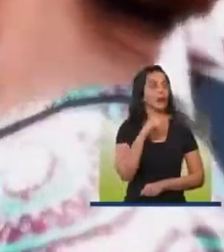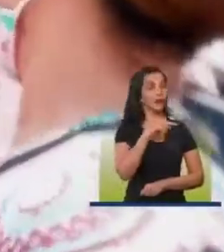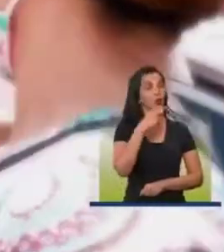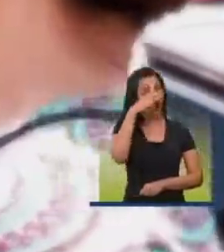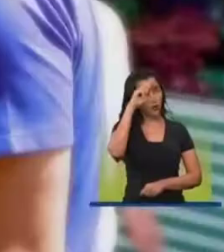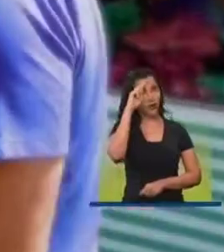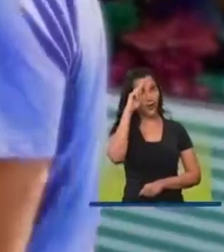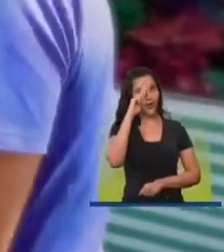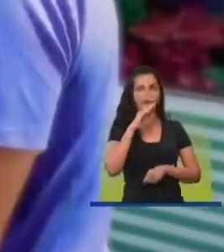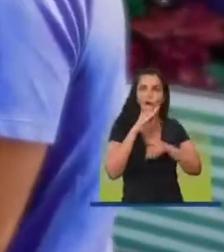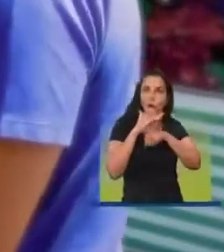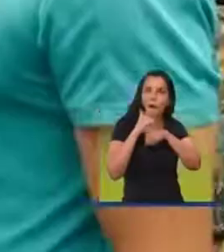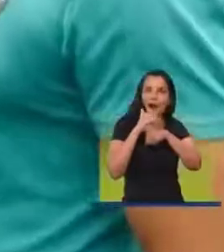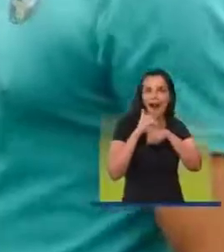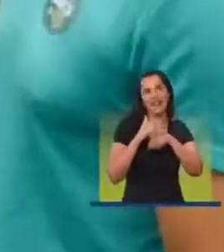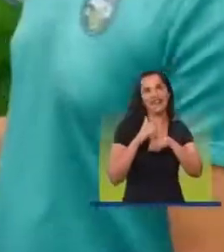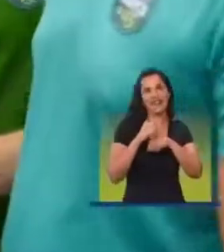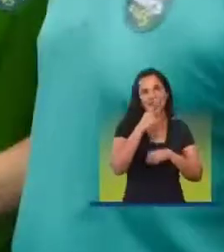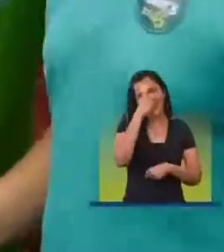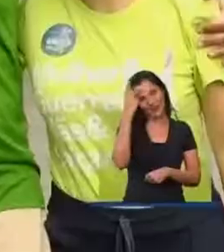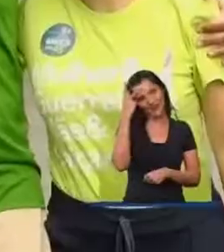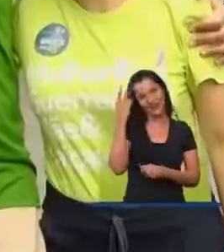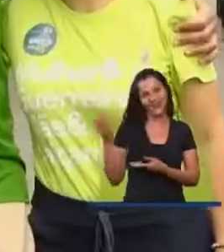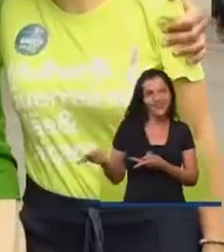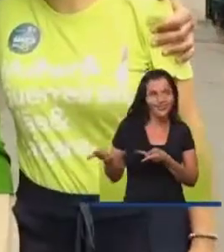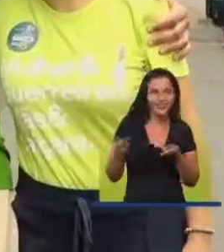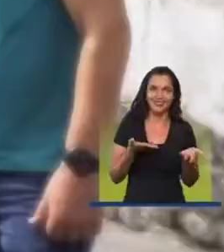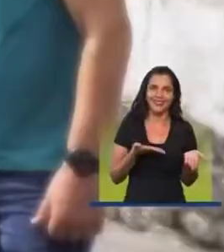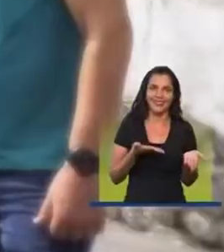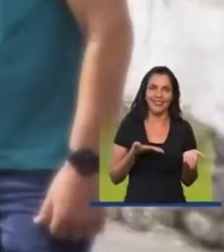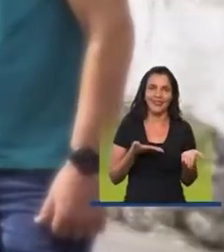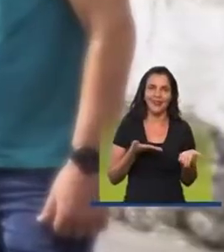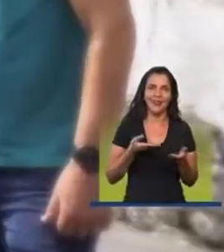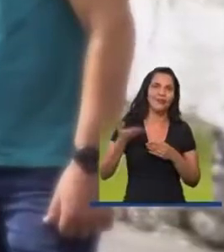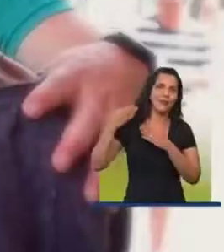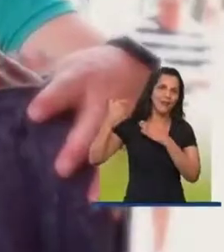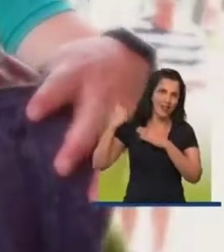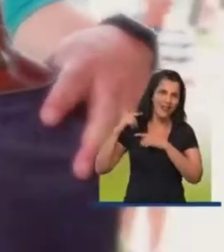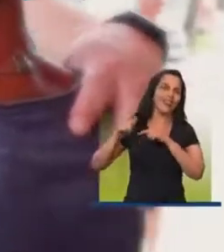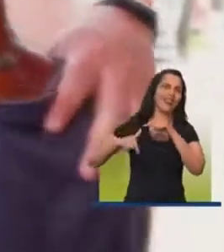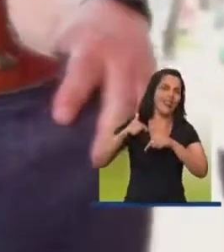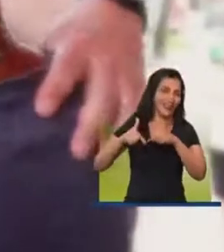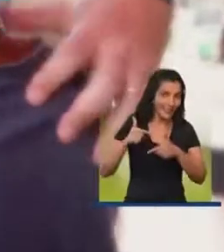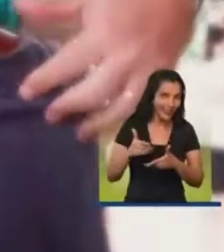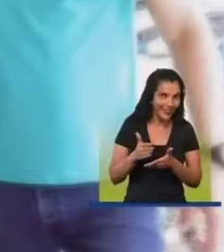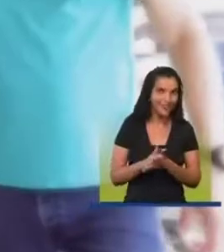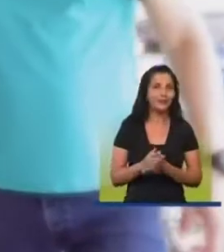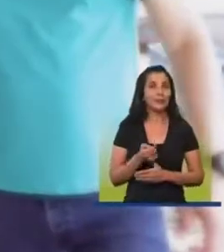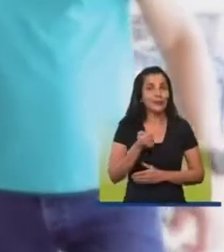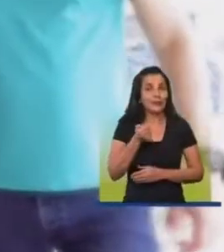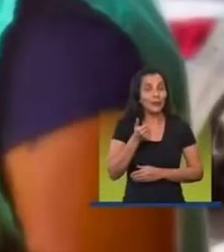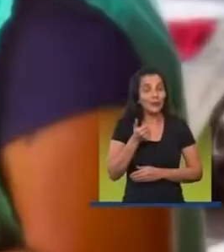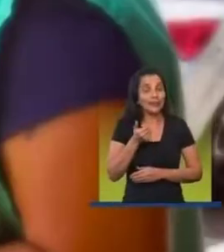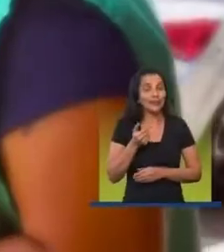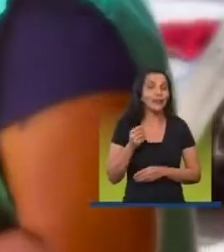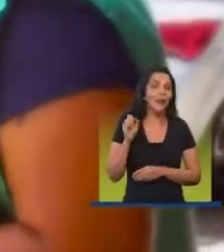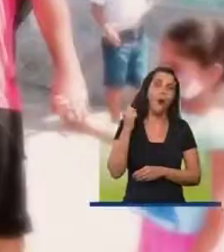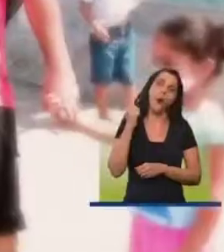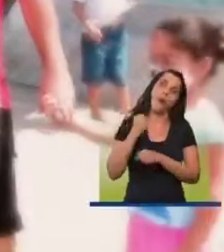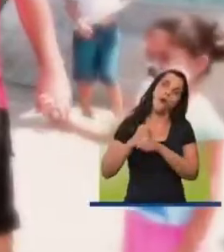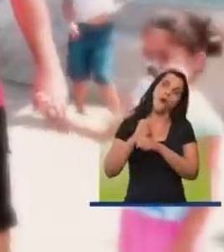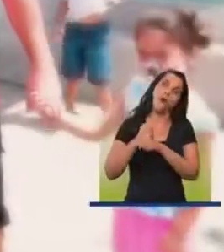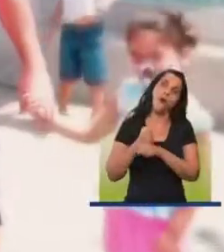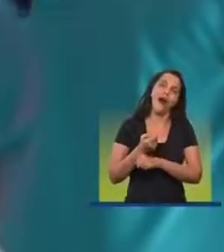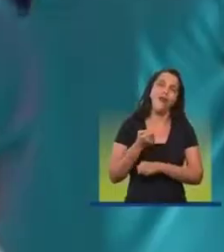O Jário Foi o carinho com o qual a gente foi recebido Nesses últimos meses de campanha Estamos chegando aí nesses últimos dias Do meu